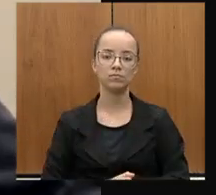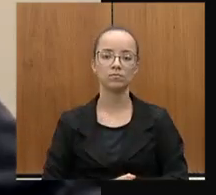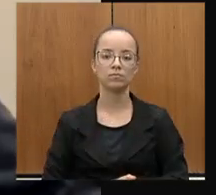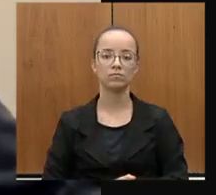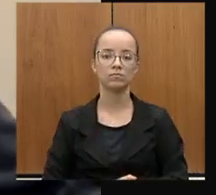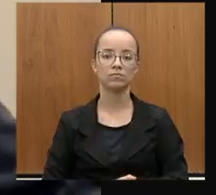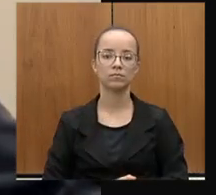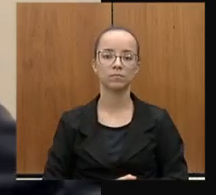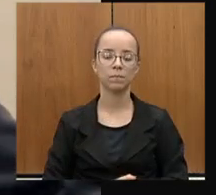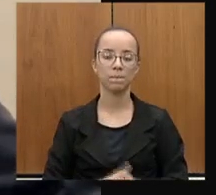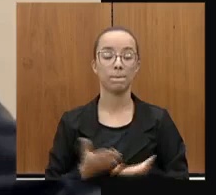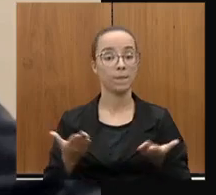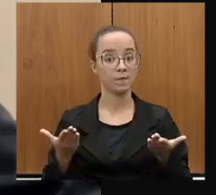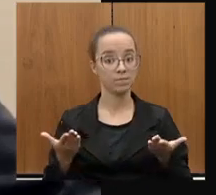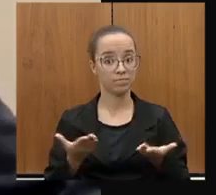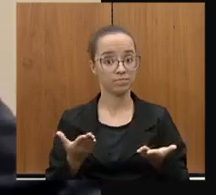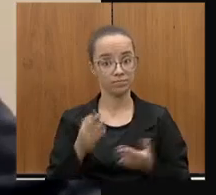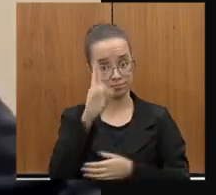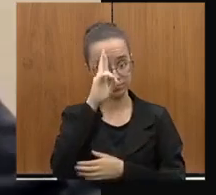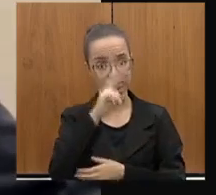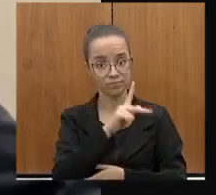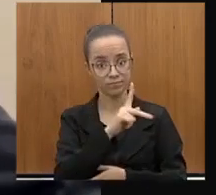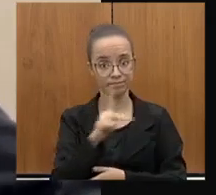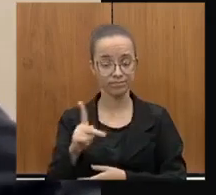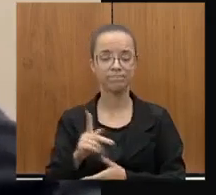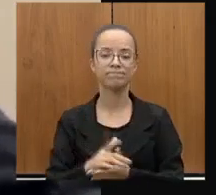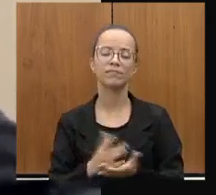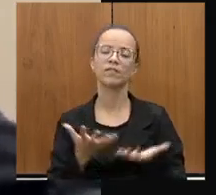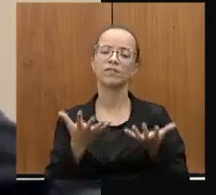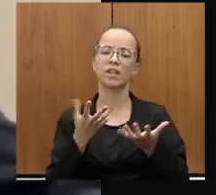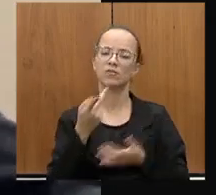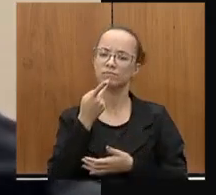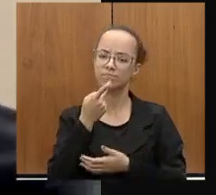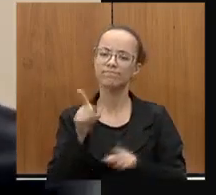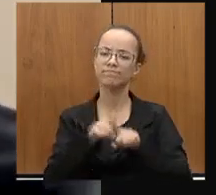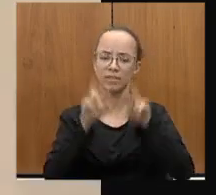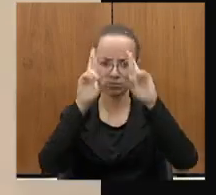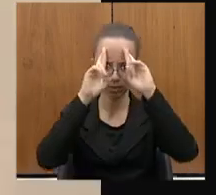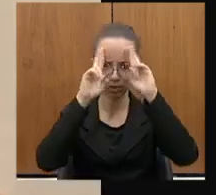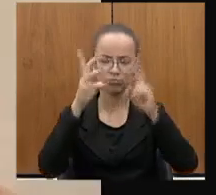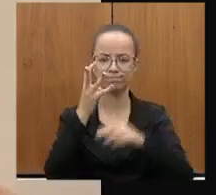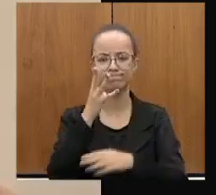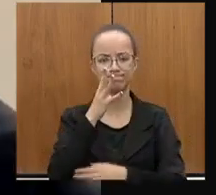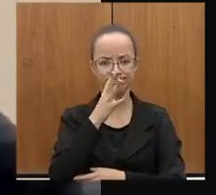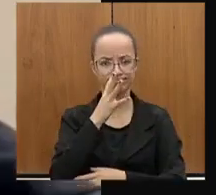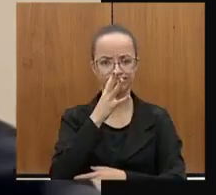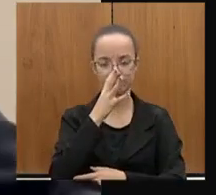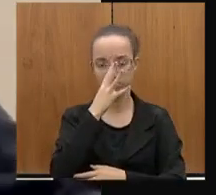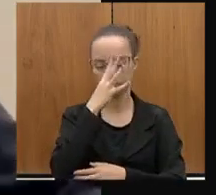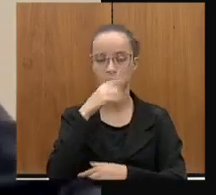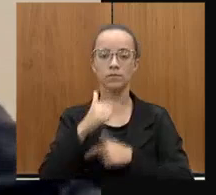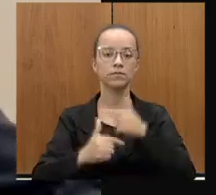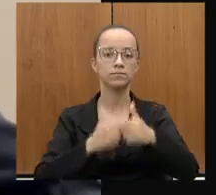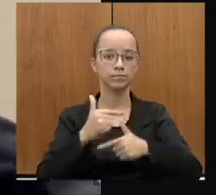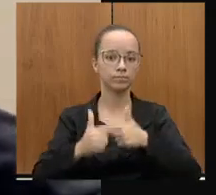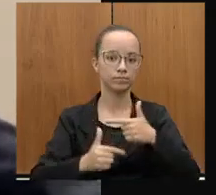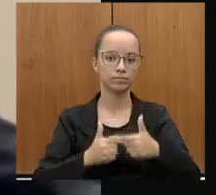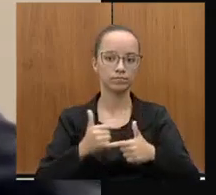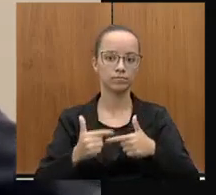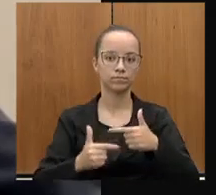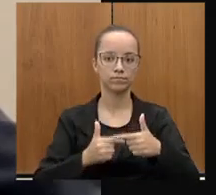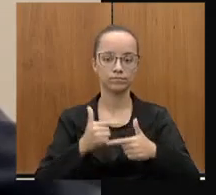nesse mesmo sentido, senhor presidente, eu quero registrar o meu respeito e admiração pelo trabalho realizado pela